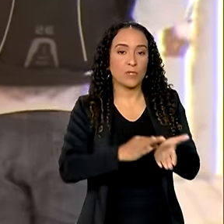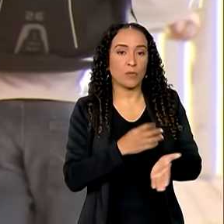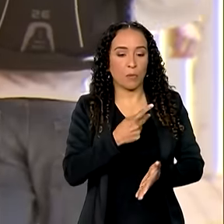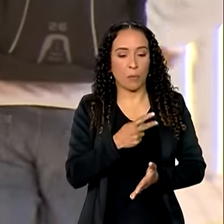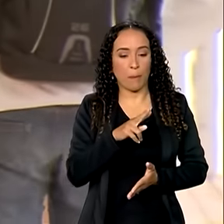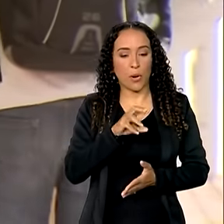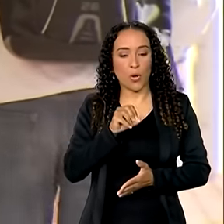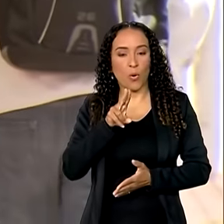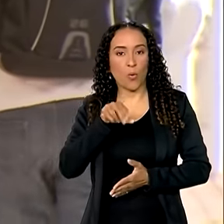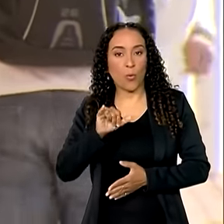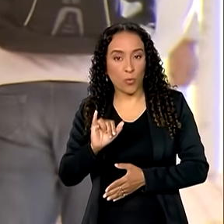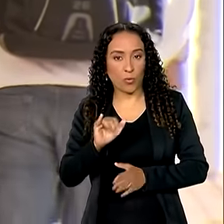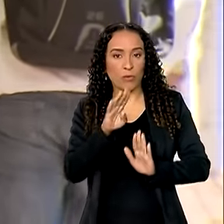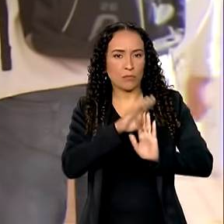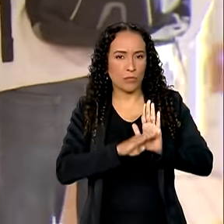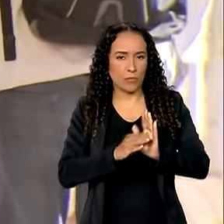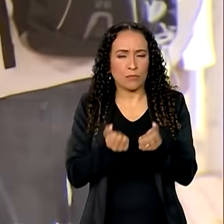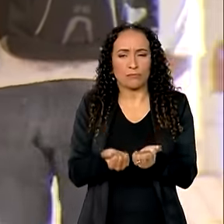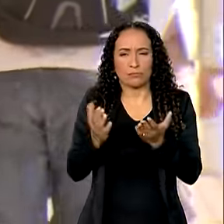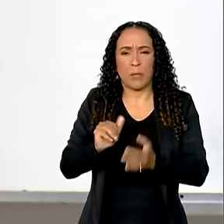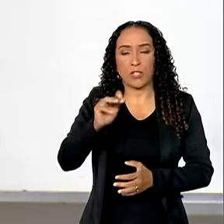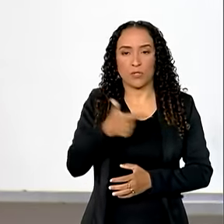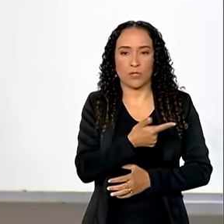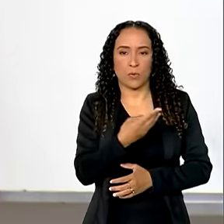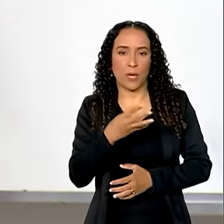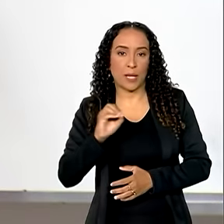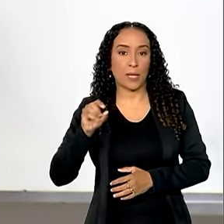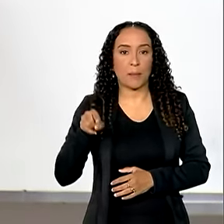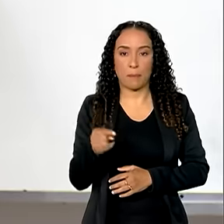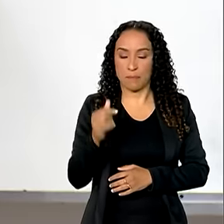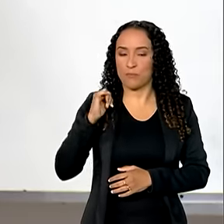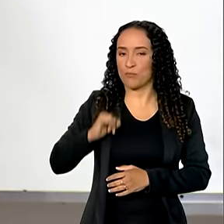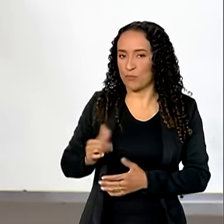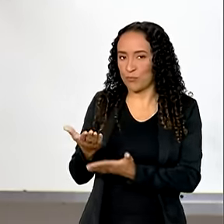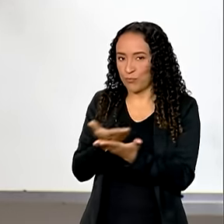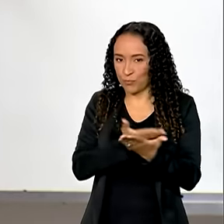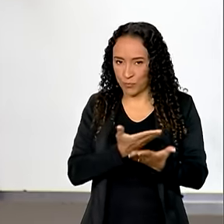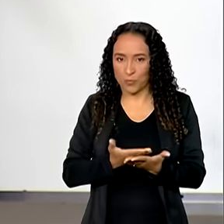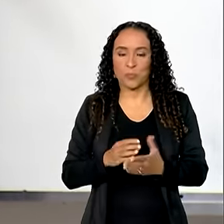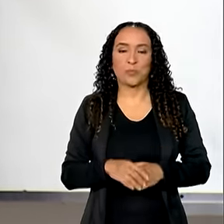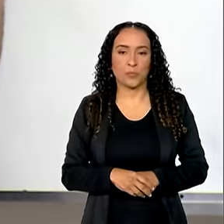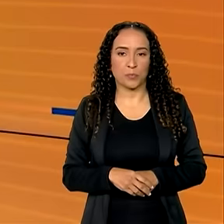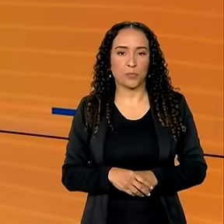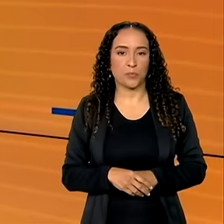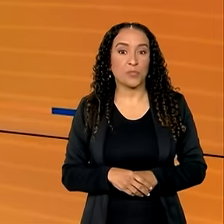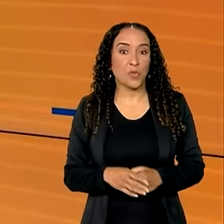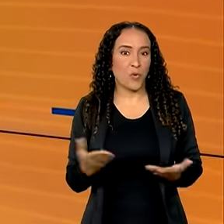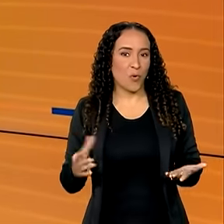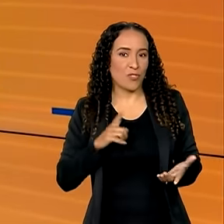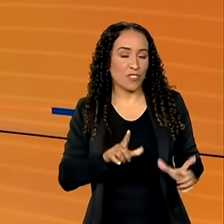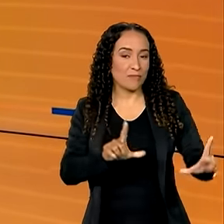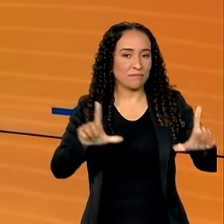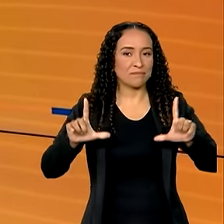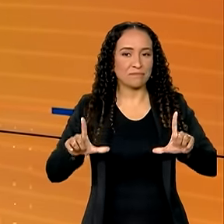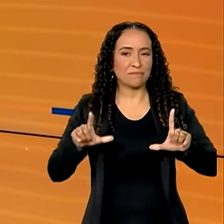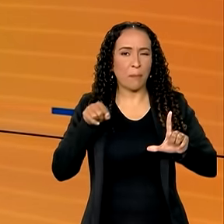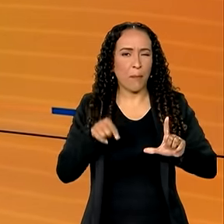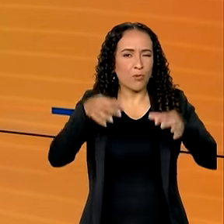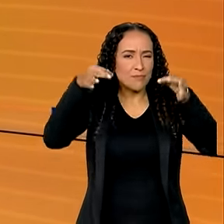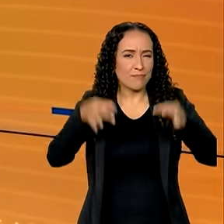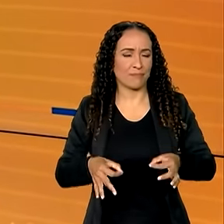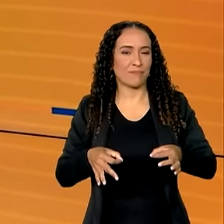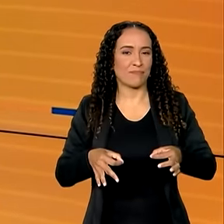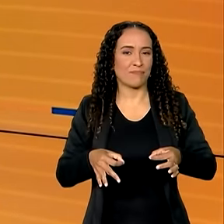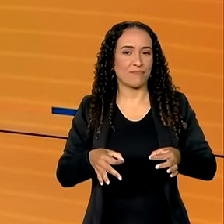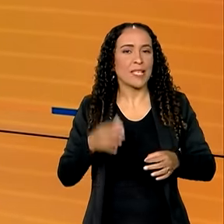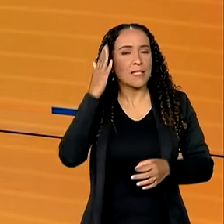inscrições para o ProUni, o programa oferece mais de 240 mil bolsas de estudo. E hoje tem o quadro Ponto